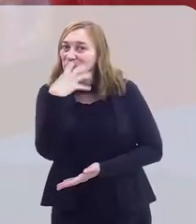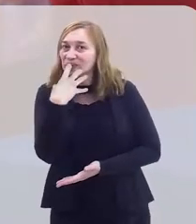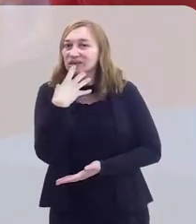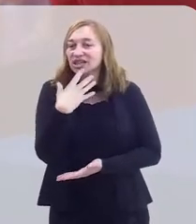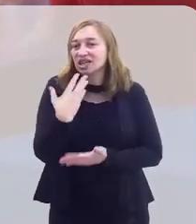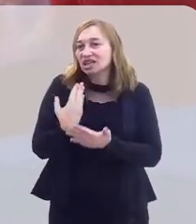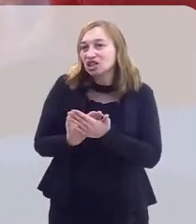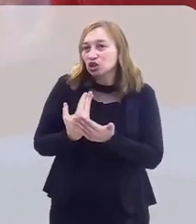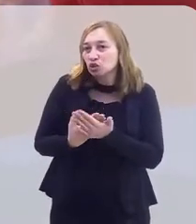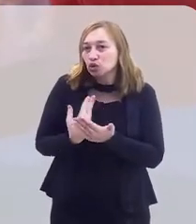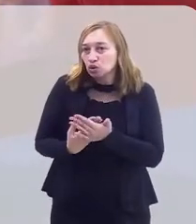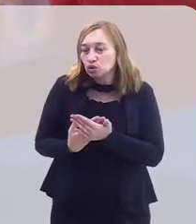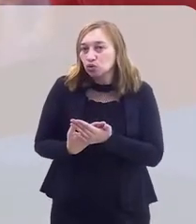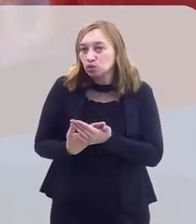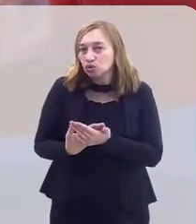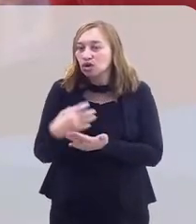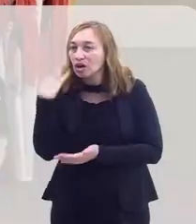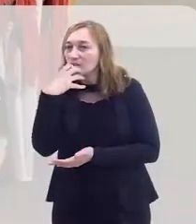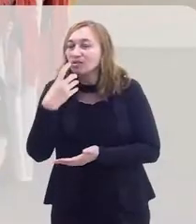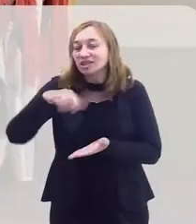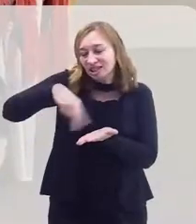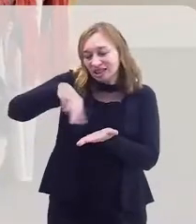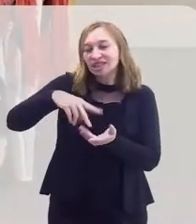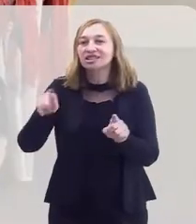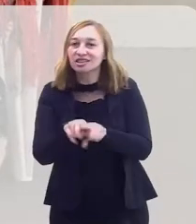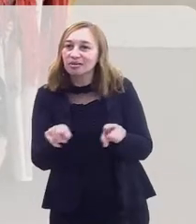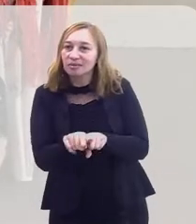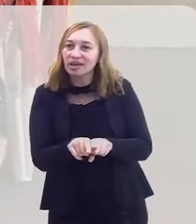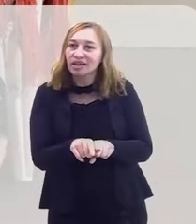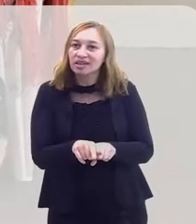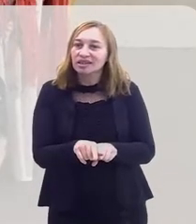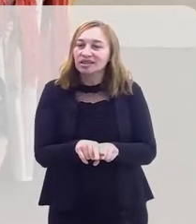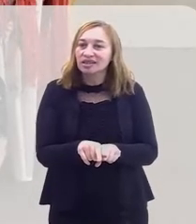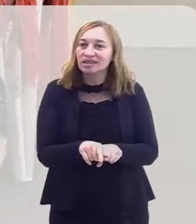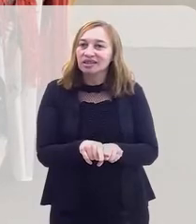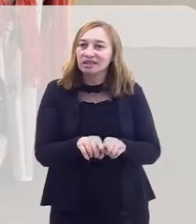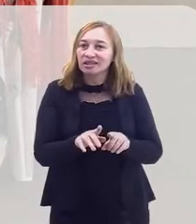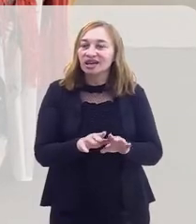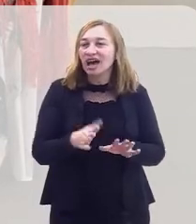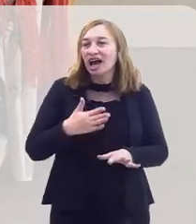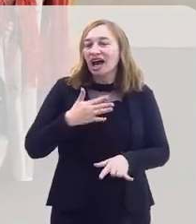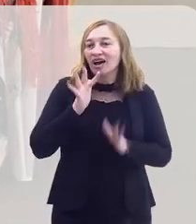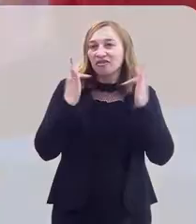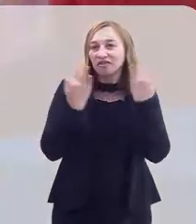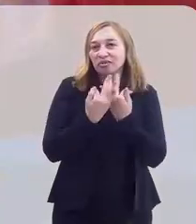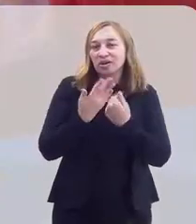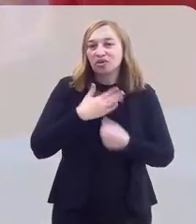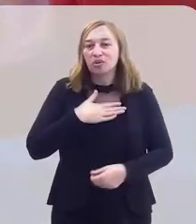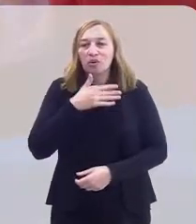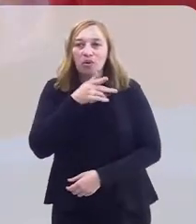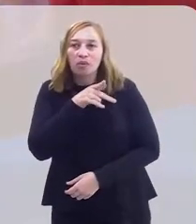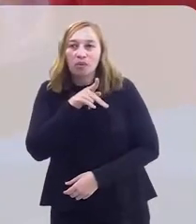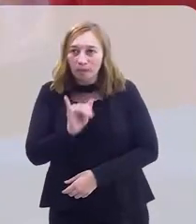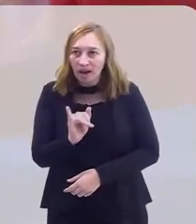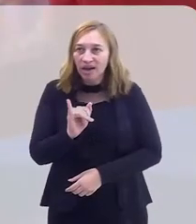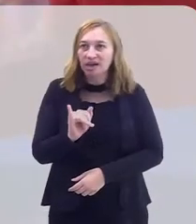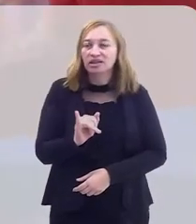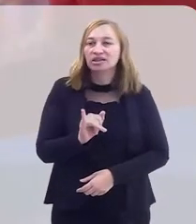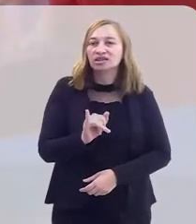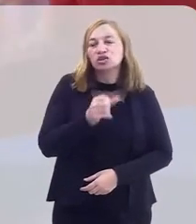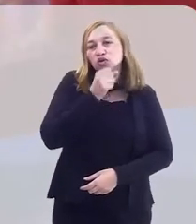especializavam na música e dança também. Praticamente a família do meu pai, meu pai,